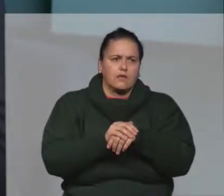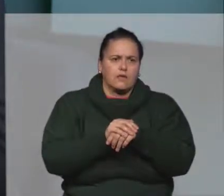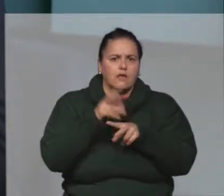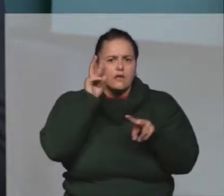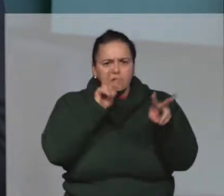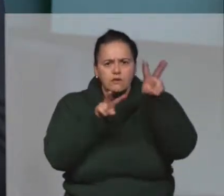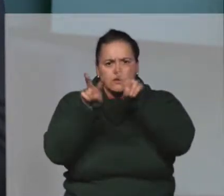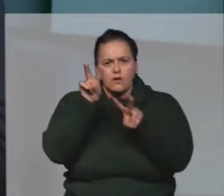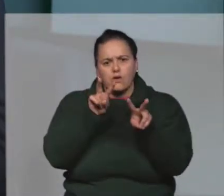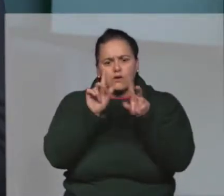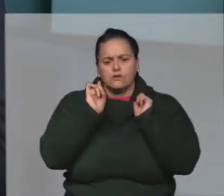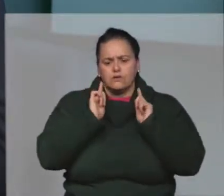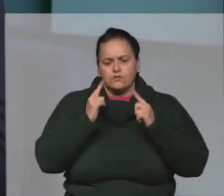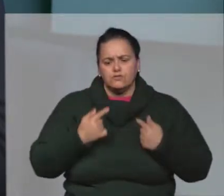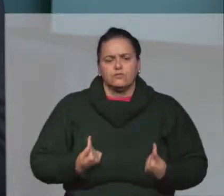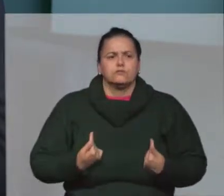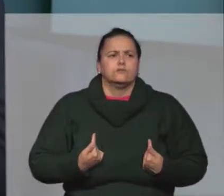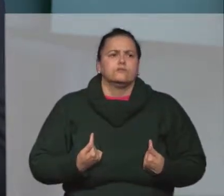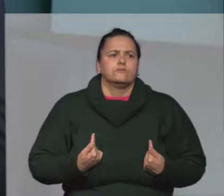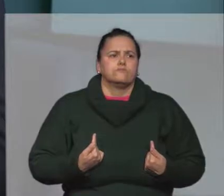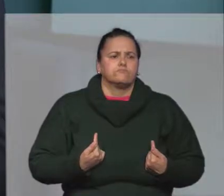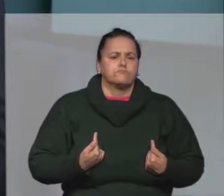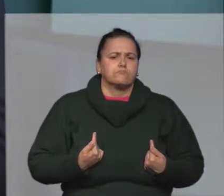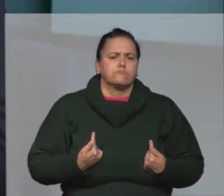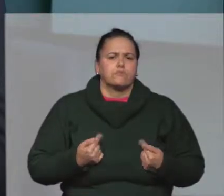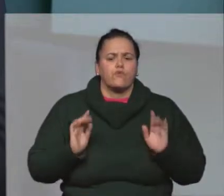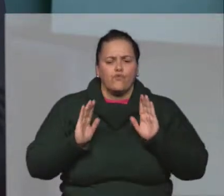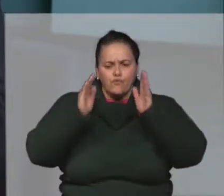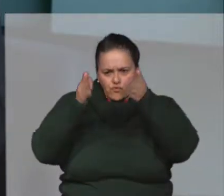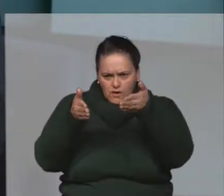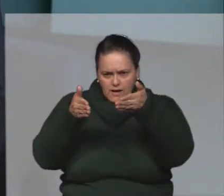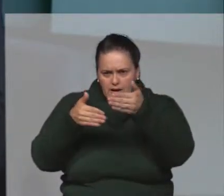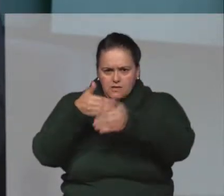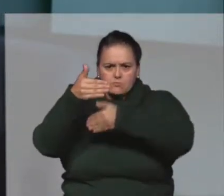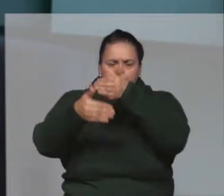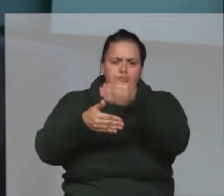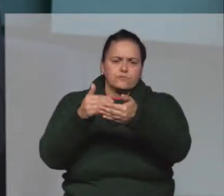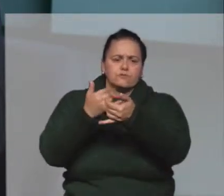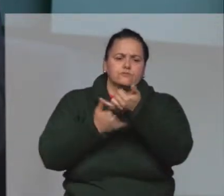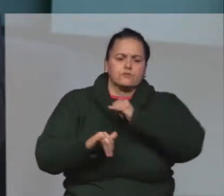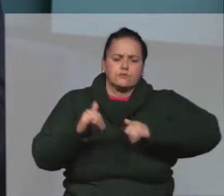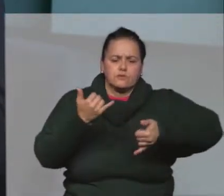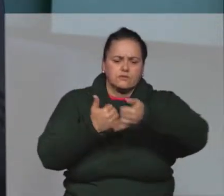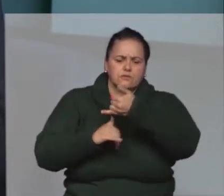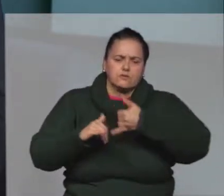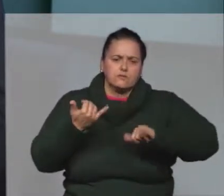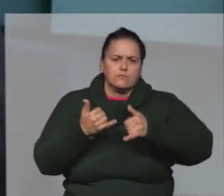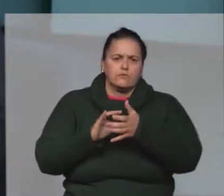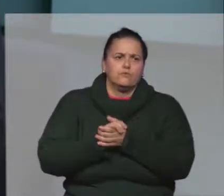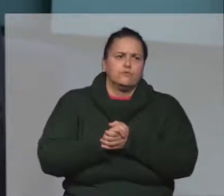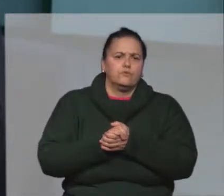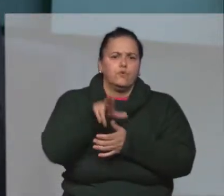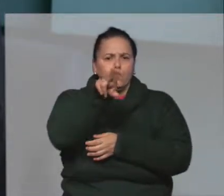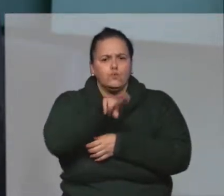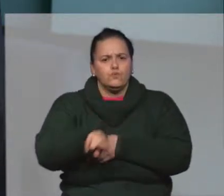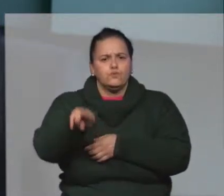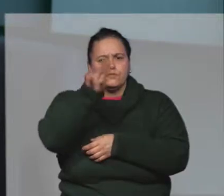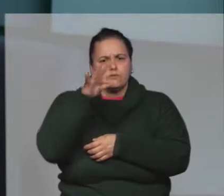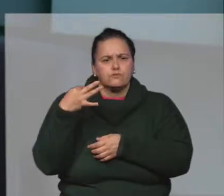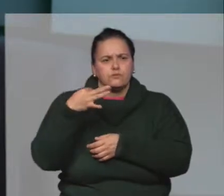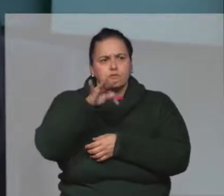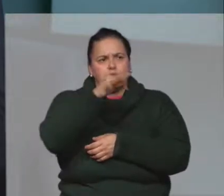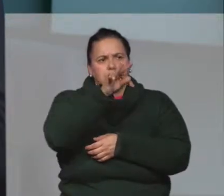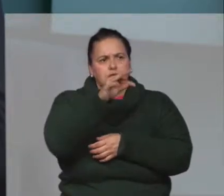ele olhe a gestão focada em processos químicos e petroquímicos, mas também usando